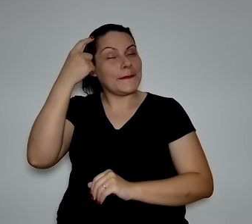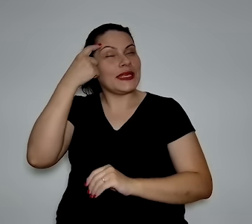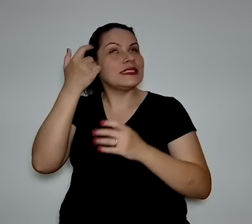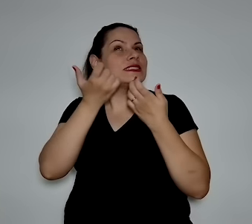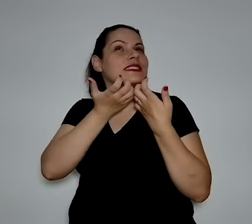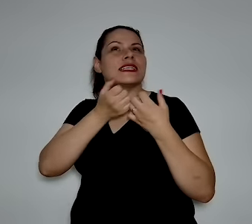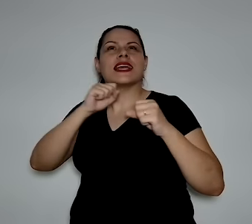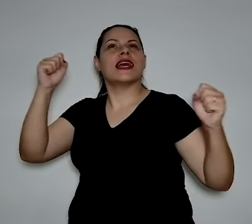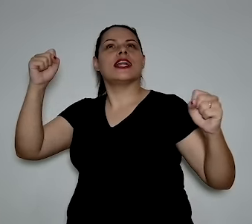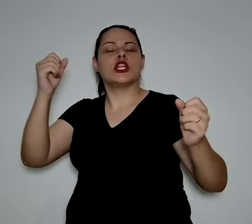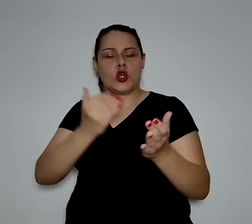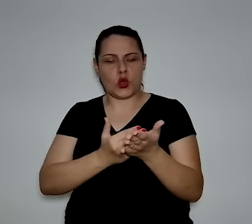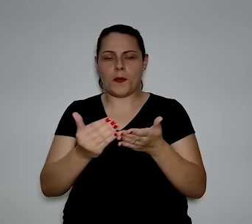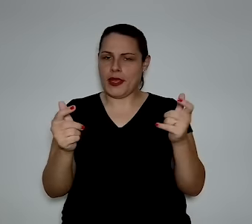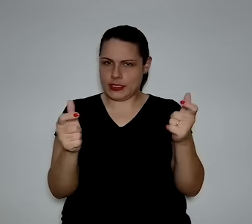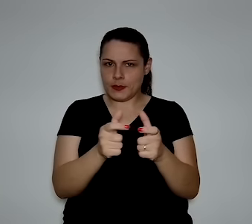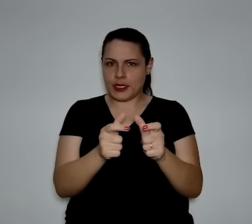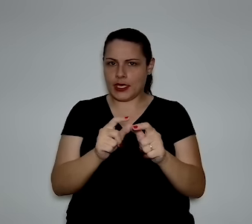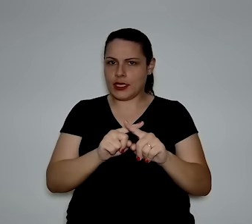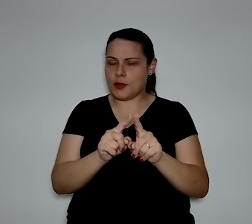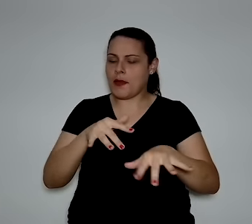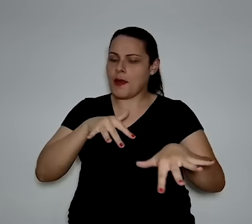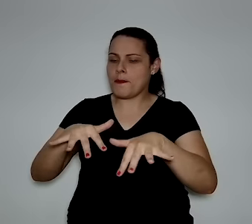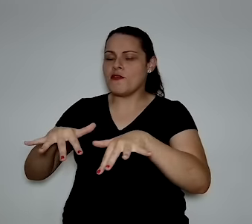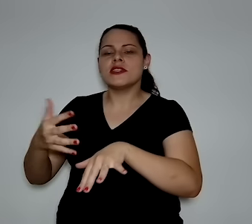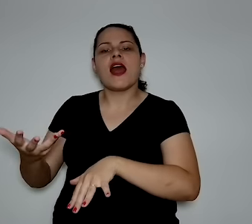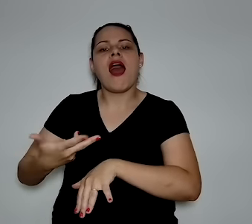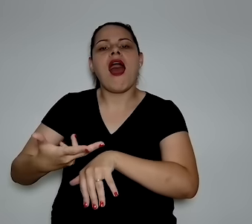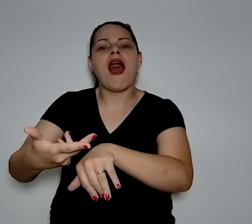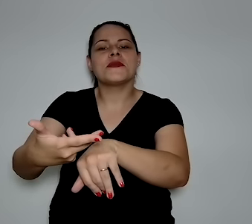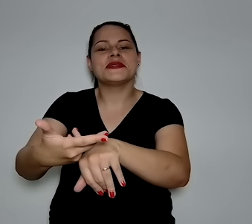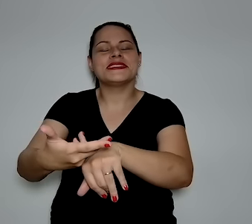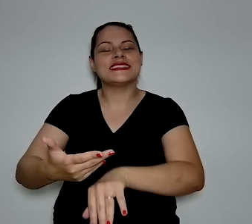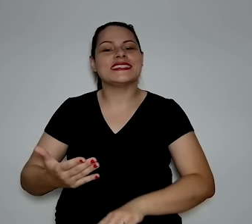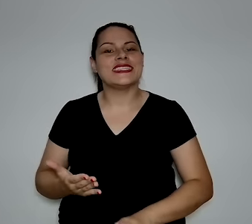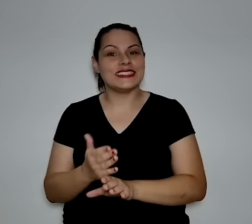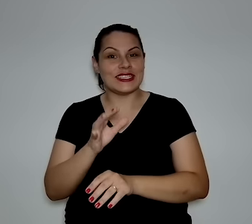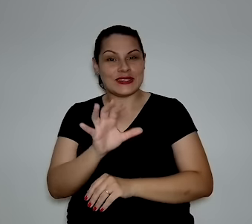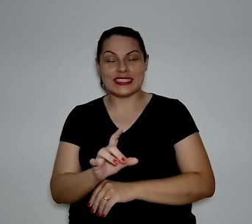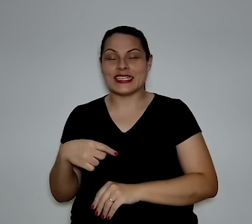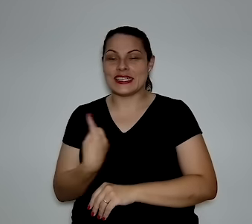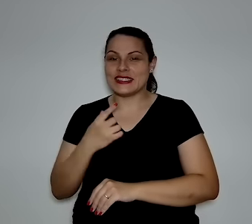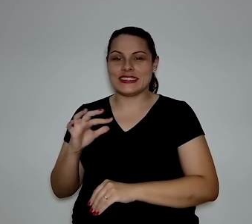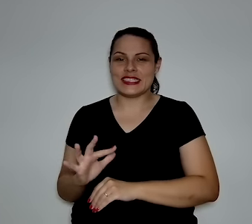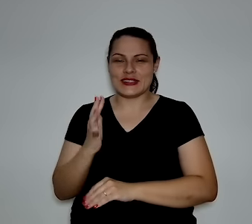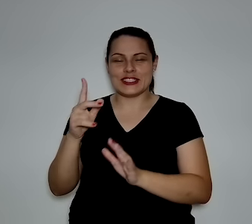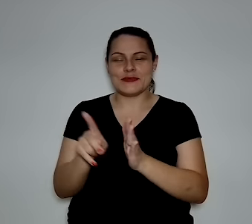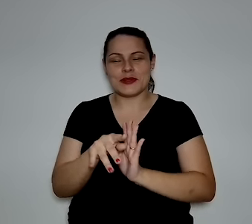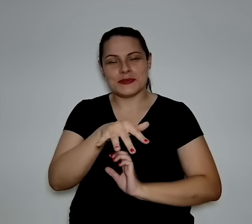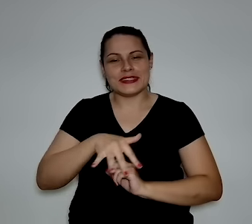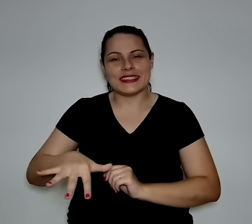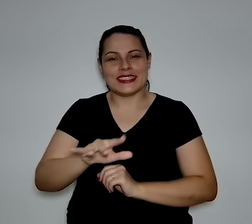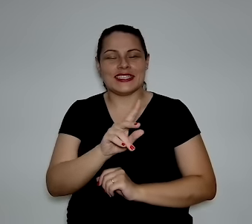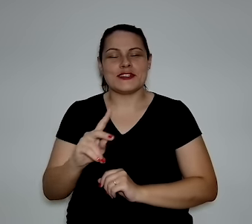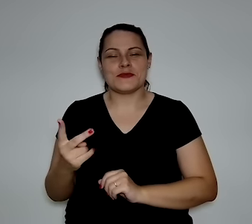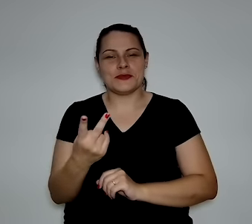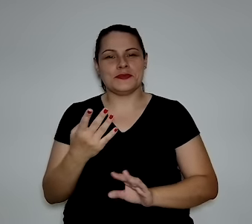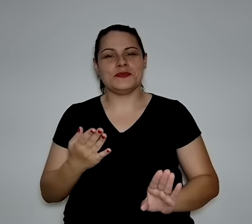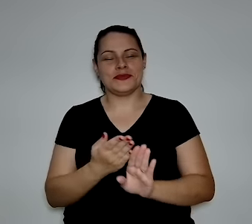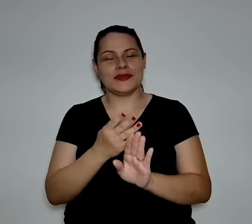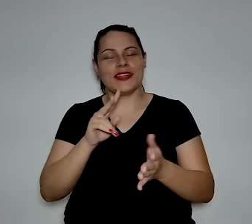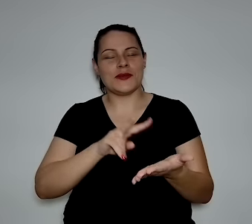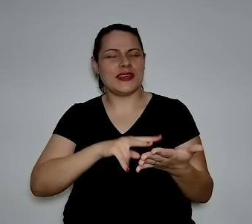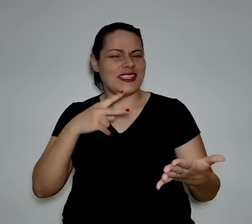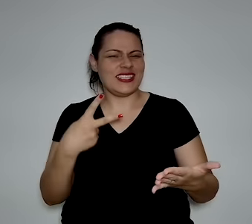grande, comece pequeno, mas mova-se rápido. E é isso que eu acho que está acontecendo com o mercado de hidrogênio.